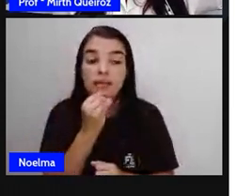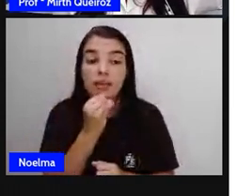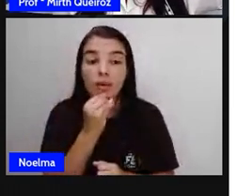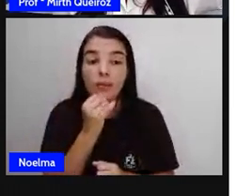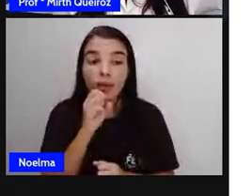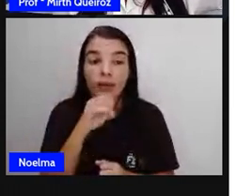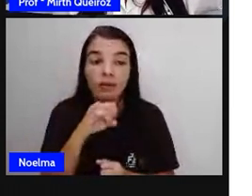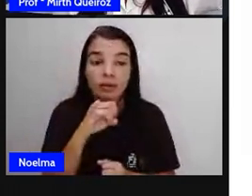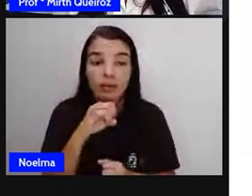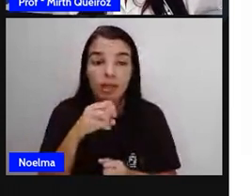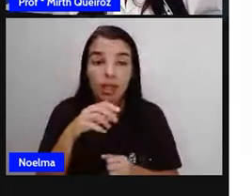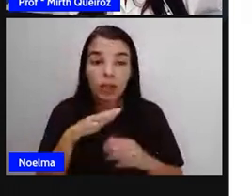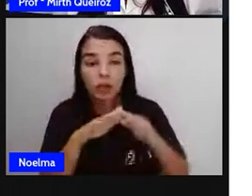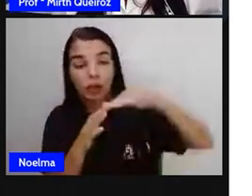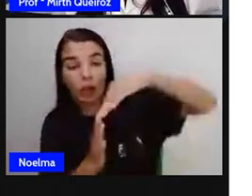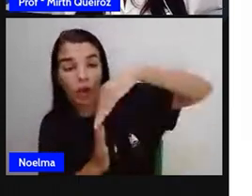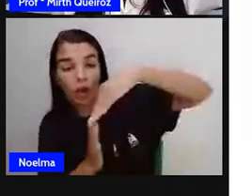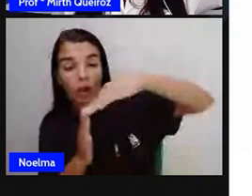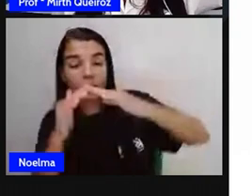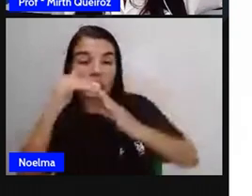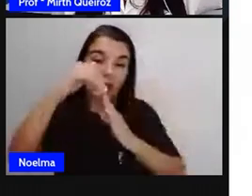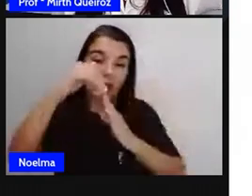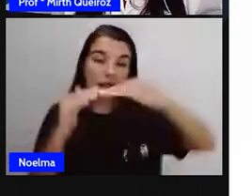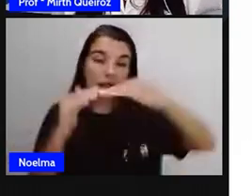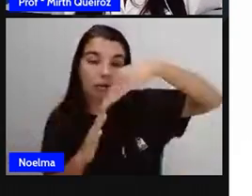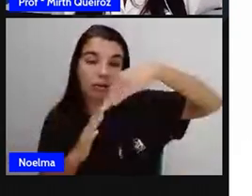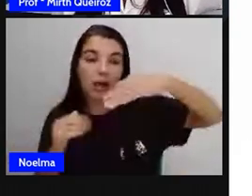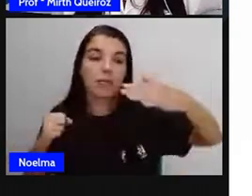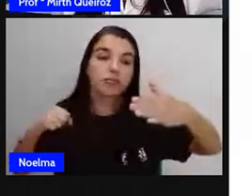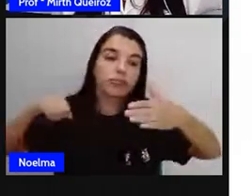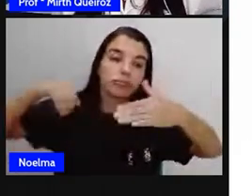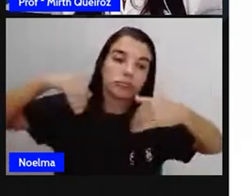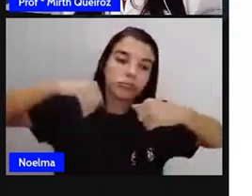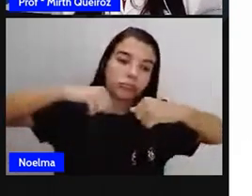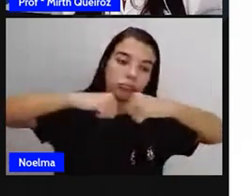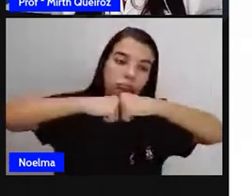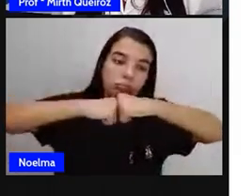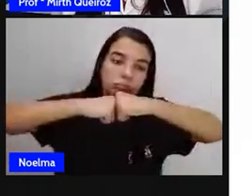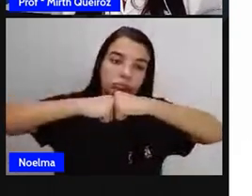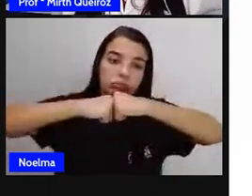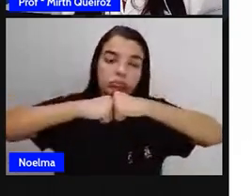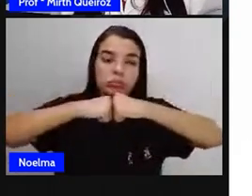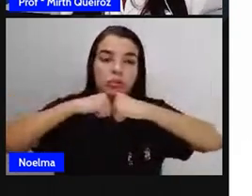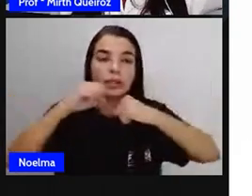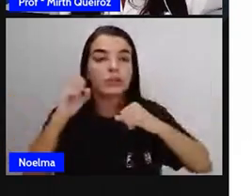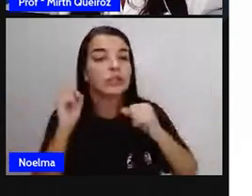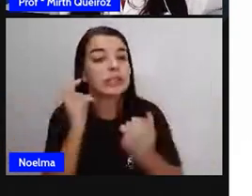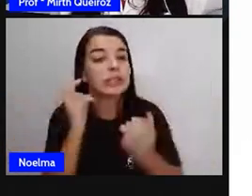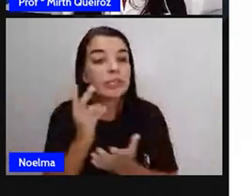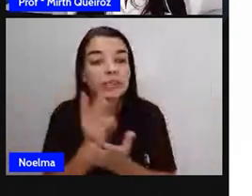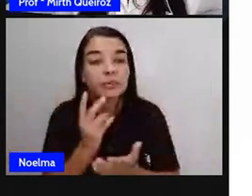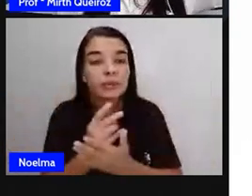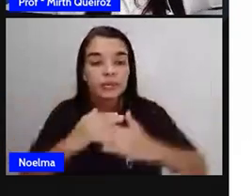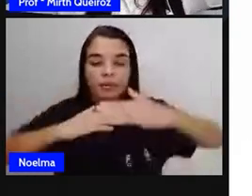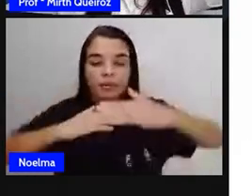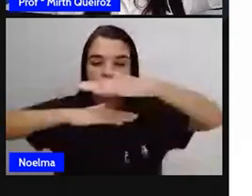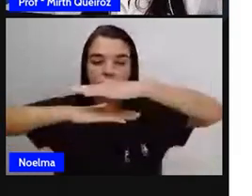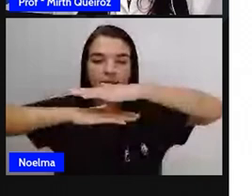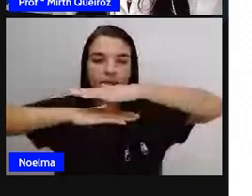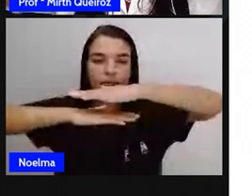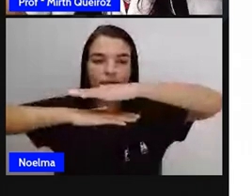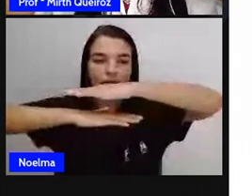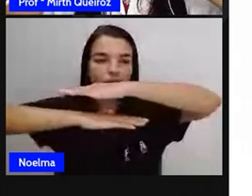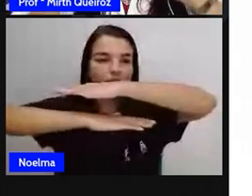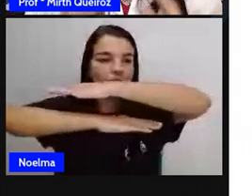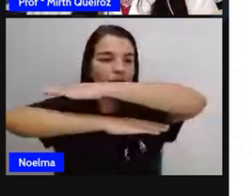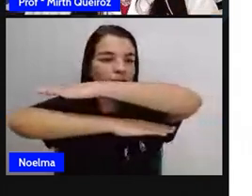ela vai se cruzar e não pode se cruzar. São retas paralelas. São retas que ficam uma sobre a outra. E se eu alongar aqui, ó,